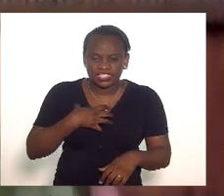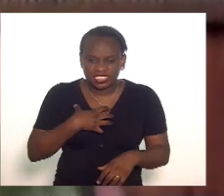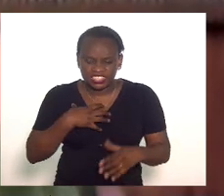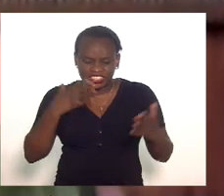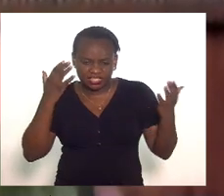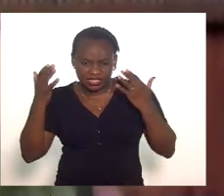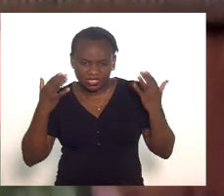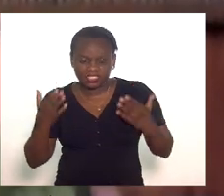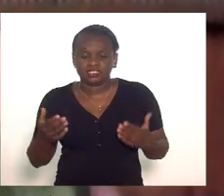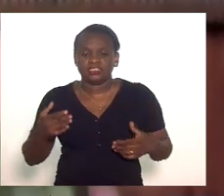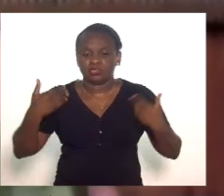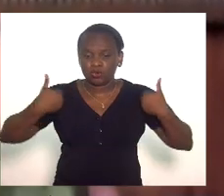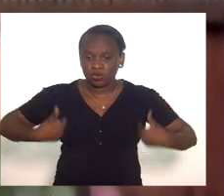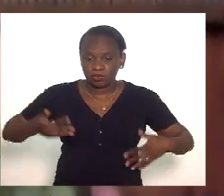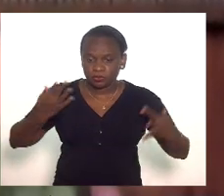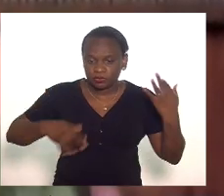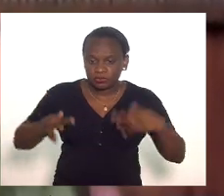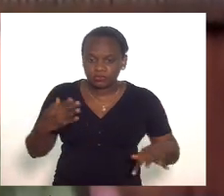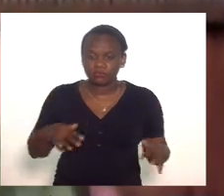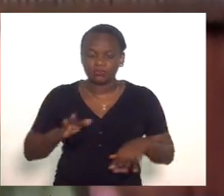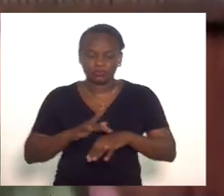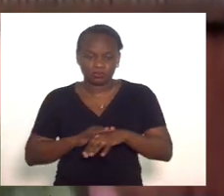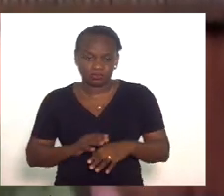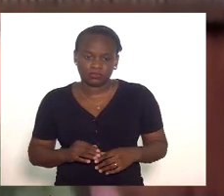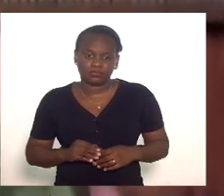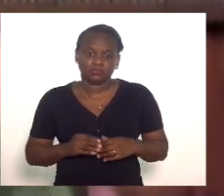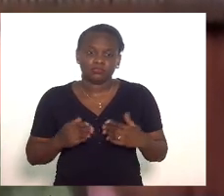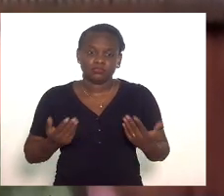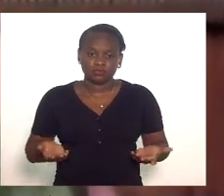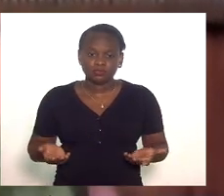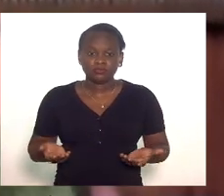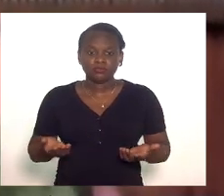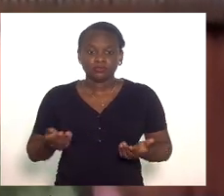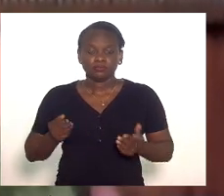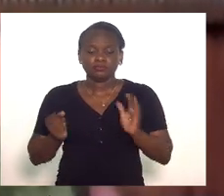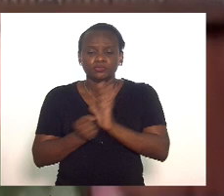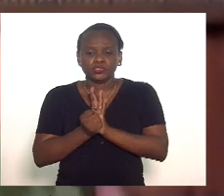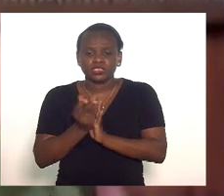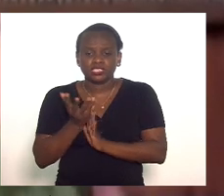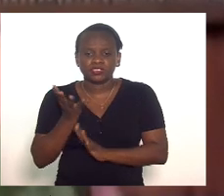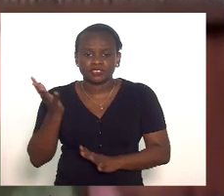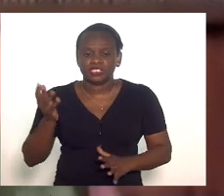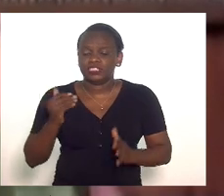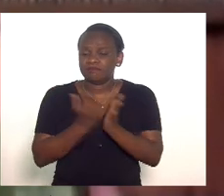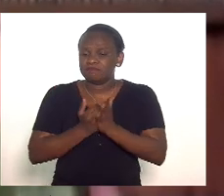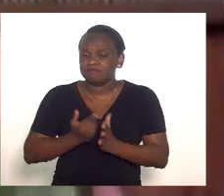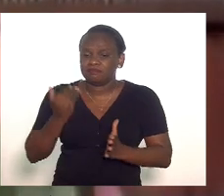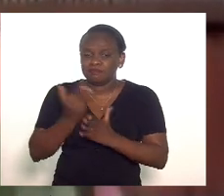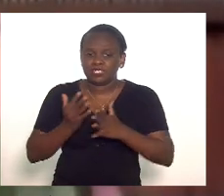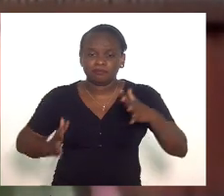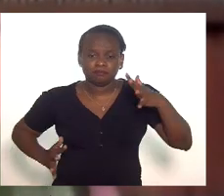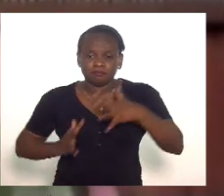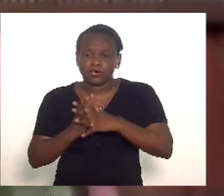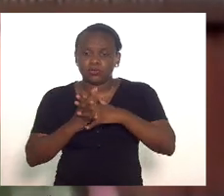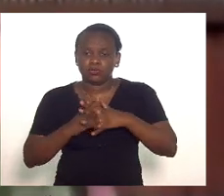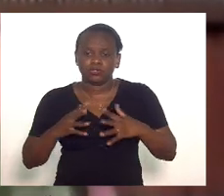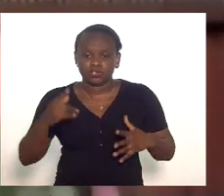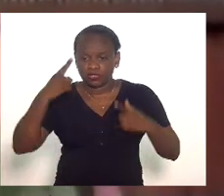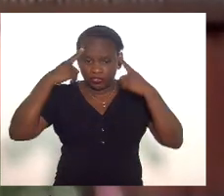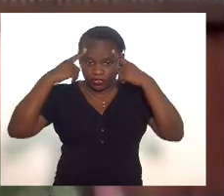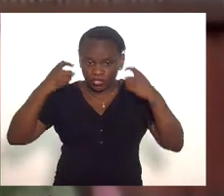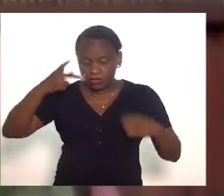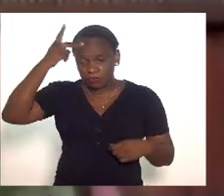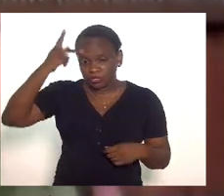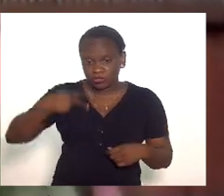físico produzindo o que por vezes é o extremo de violência contra